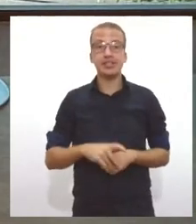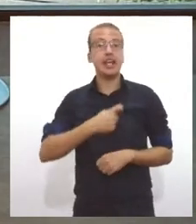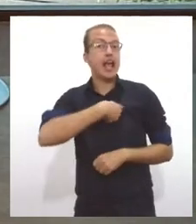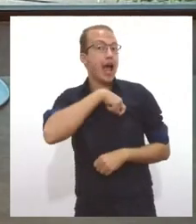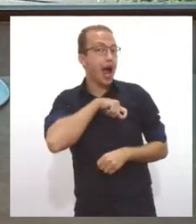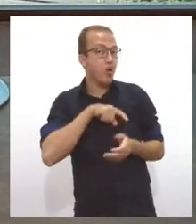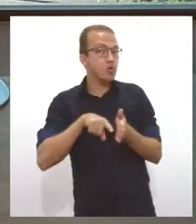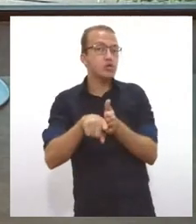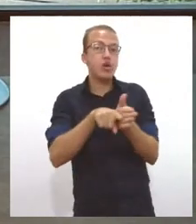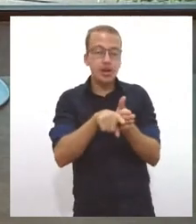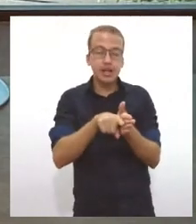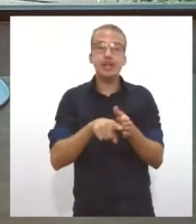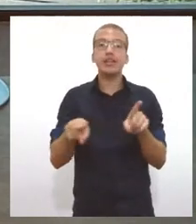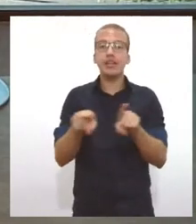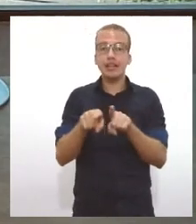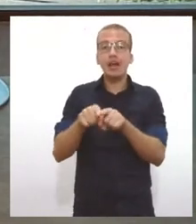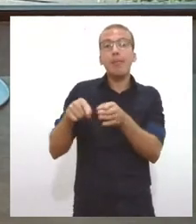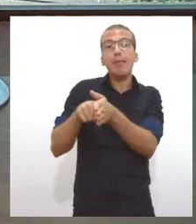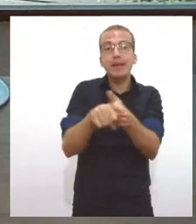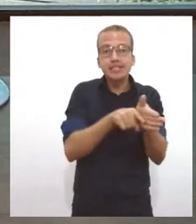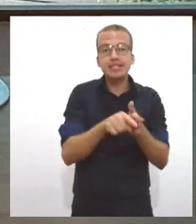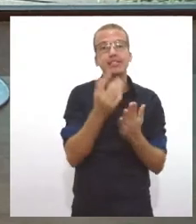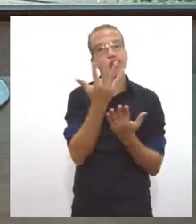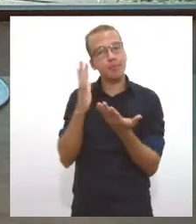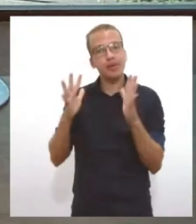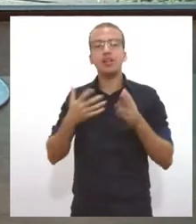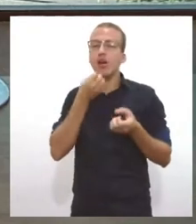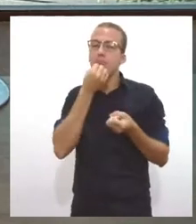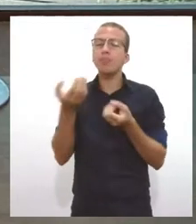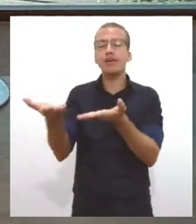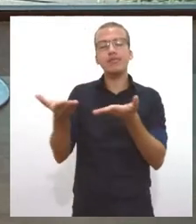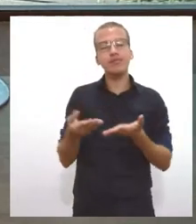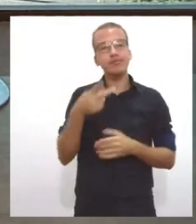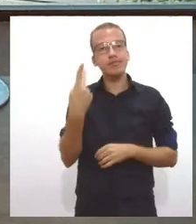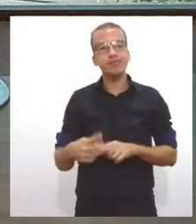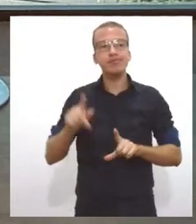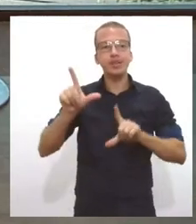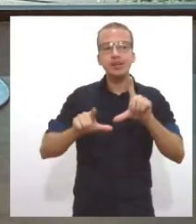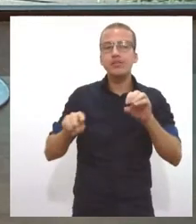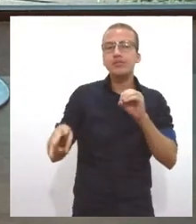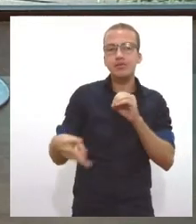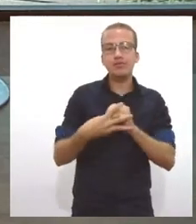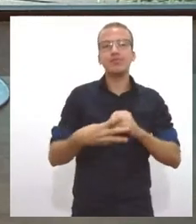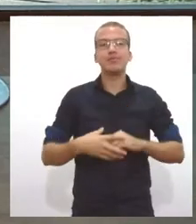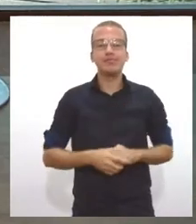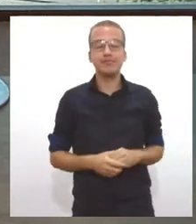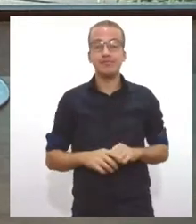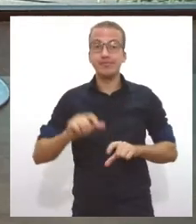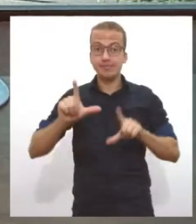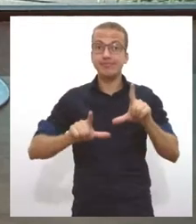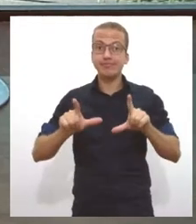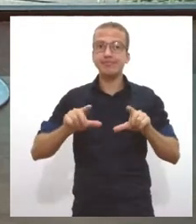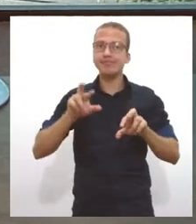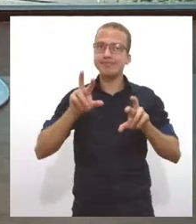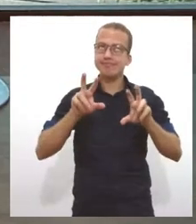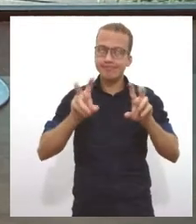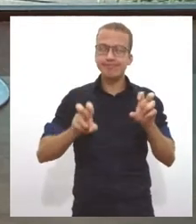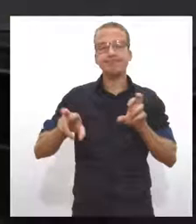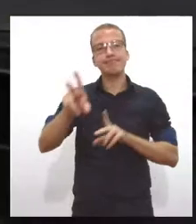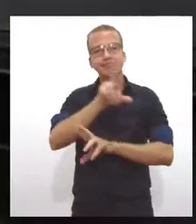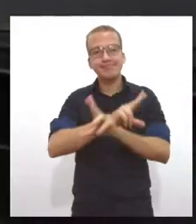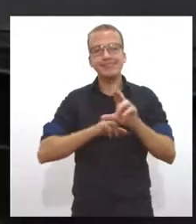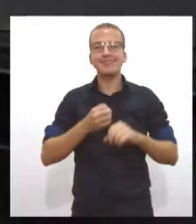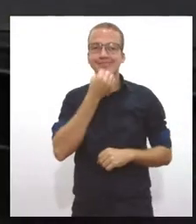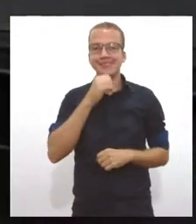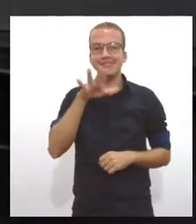seja muito bem-vindo ao programa Além da Pauta. Boa tarde. Obrigado, meninas. Boa tarde, Cátia. Boa tarde, Sara. É todo mundo